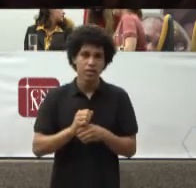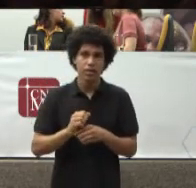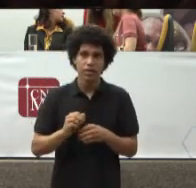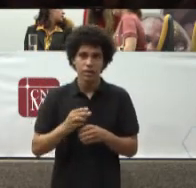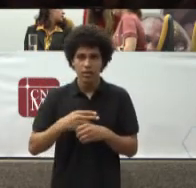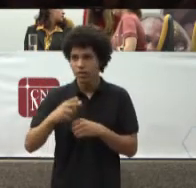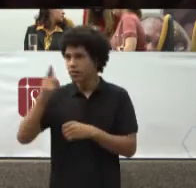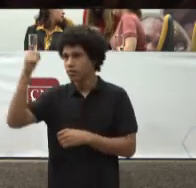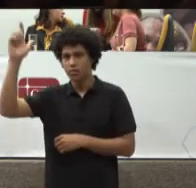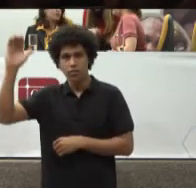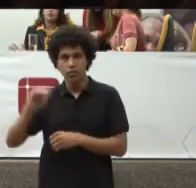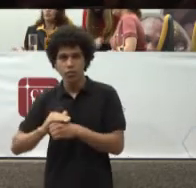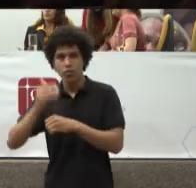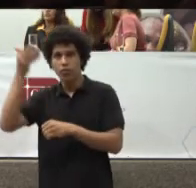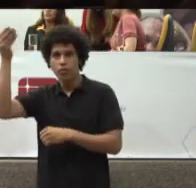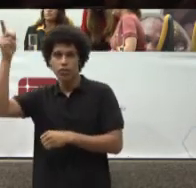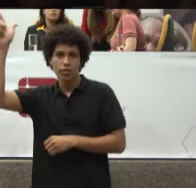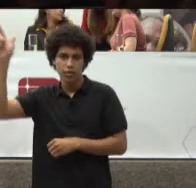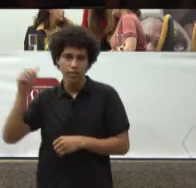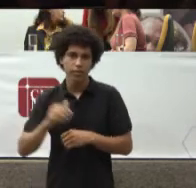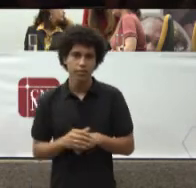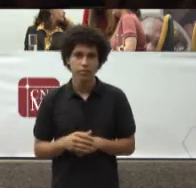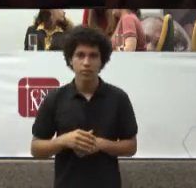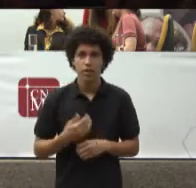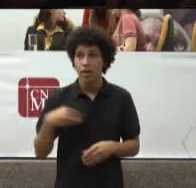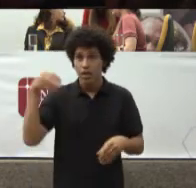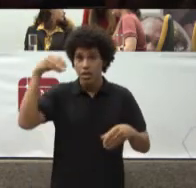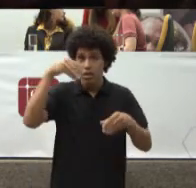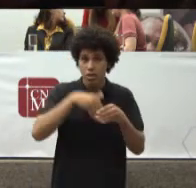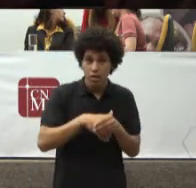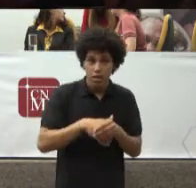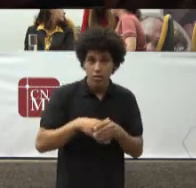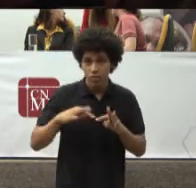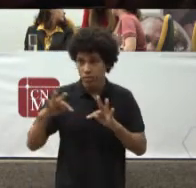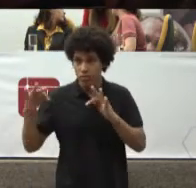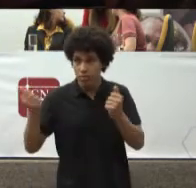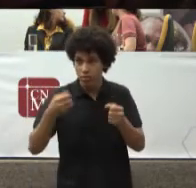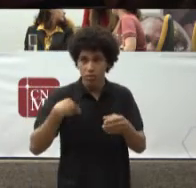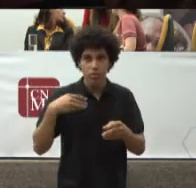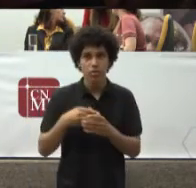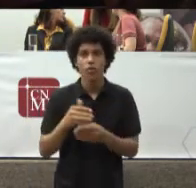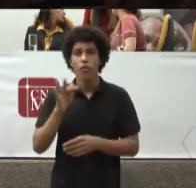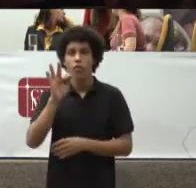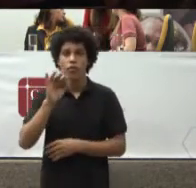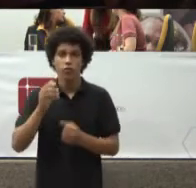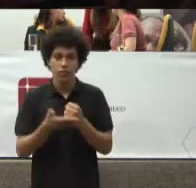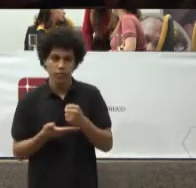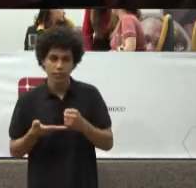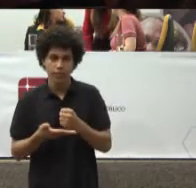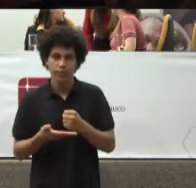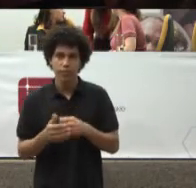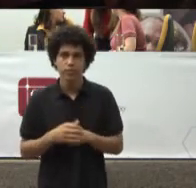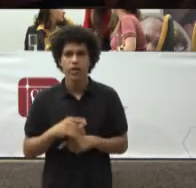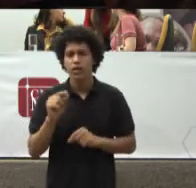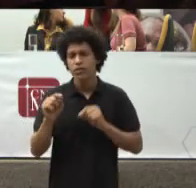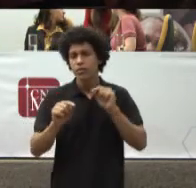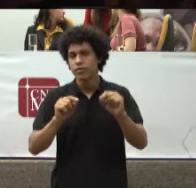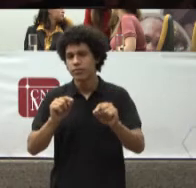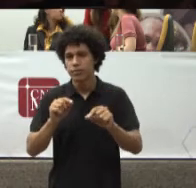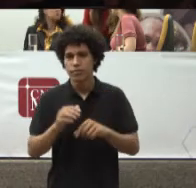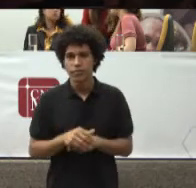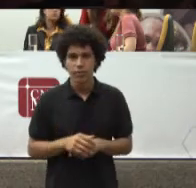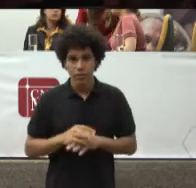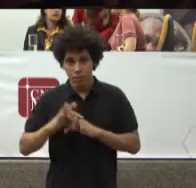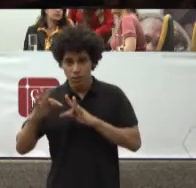De dentro Da nossa Norma Fundamental É que Nós